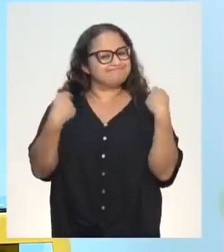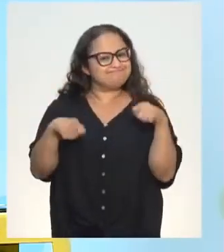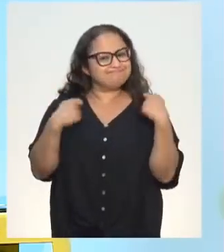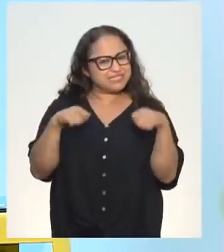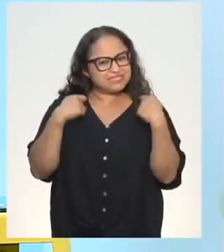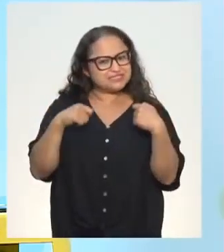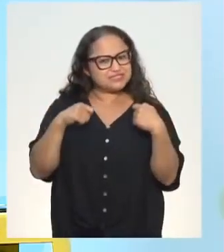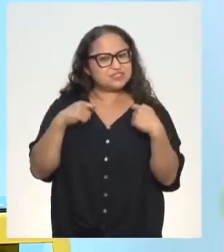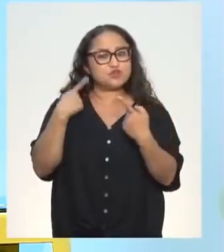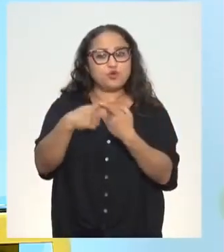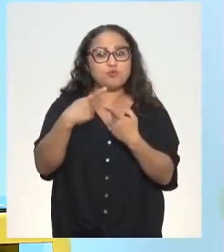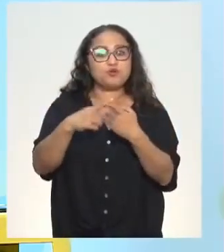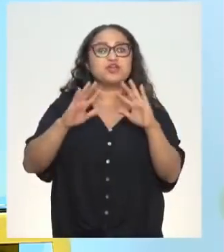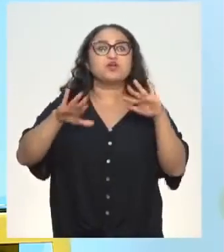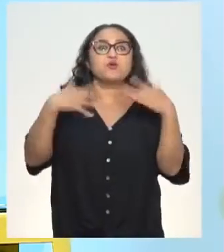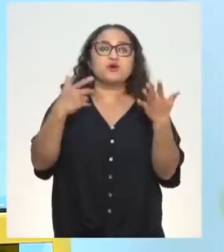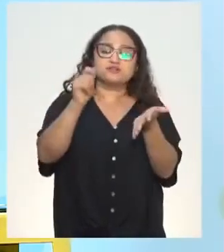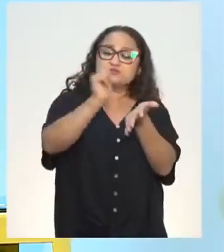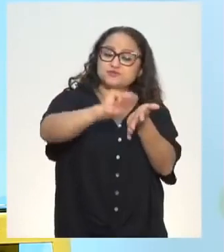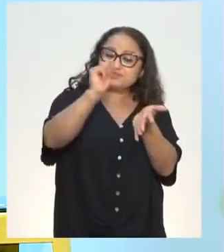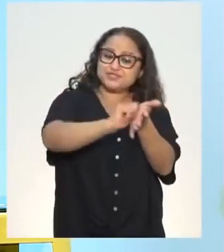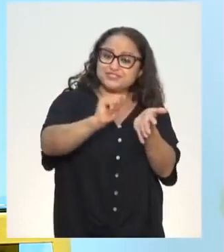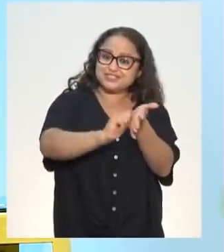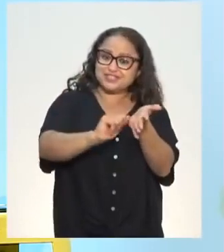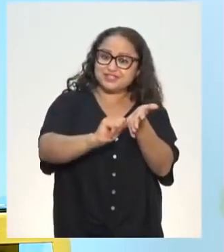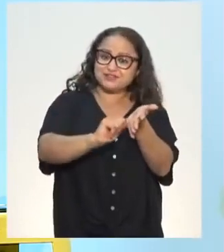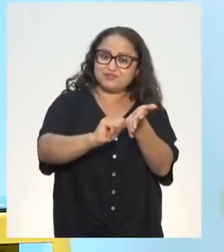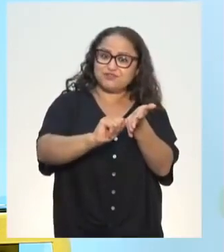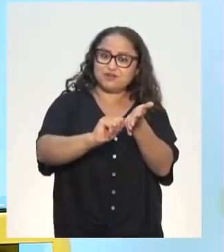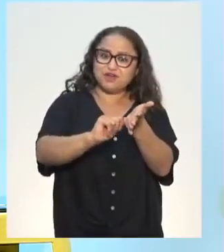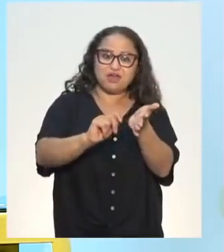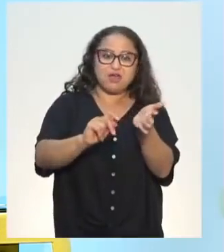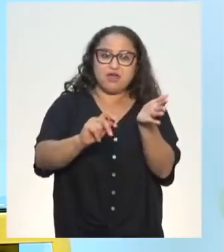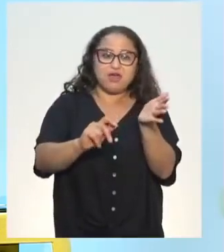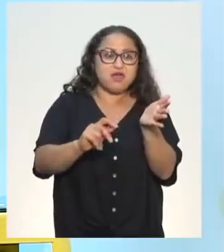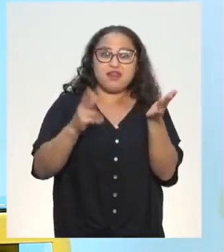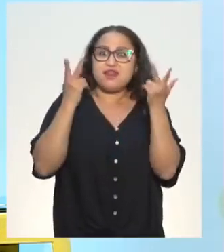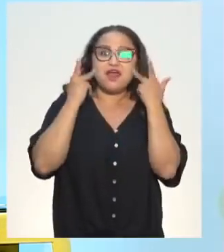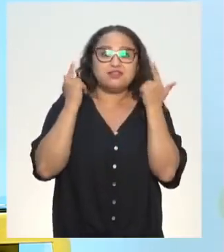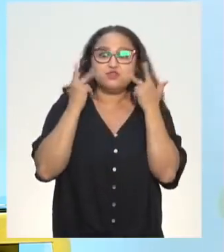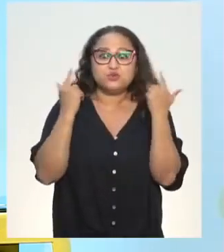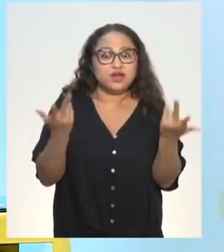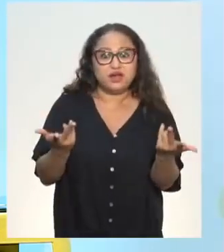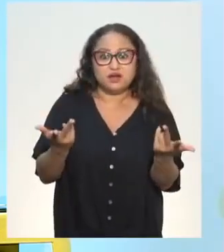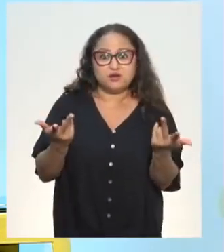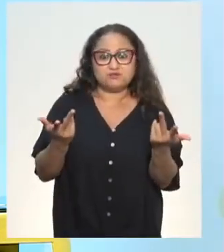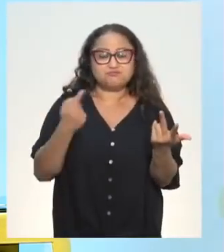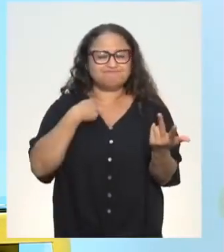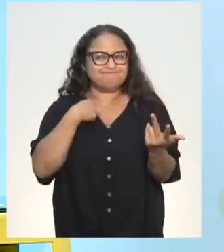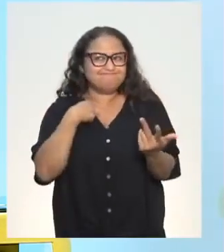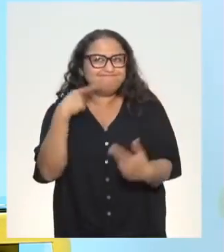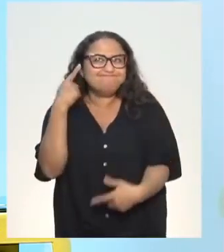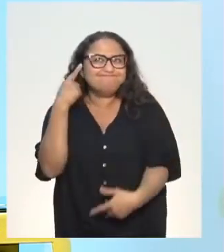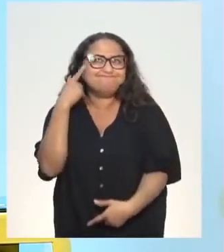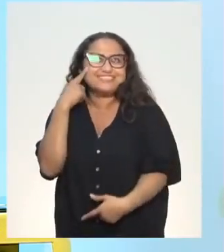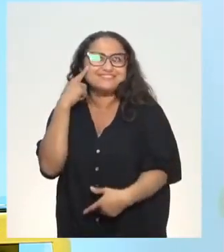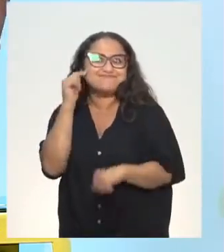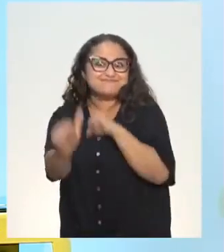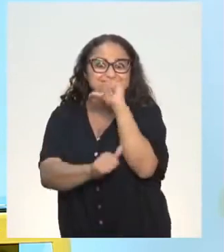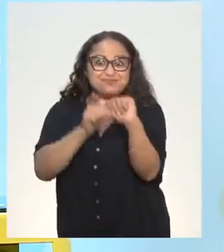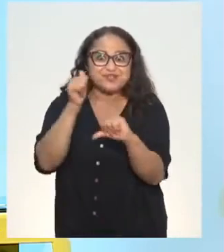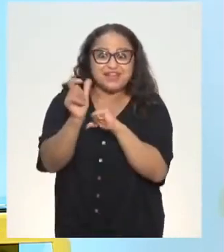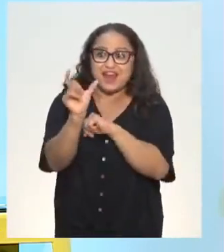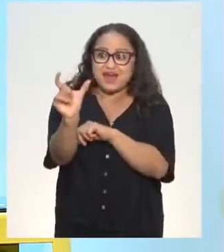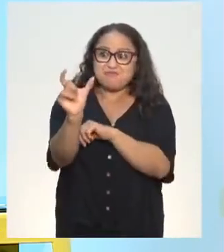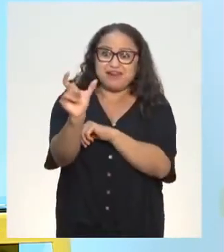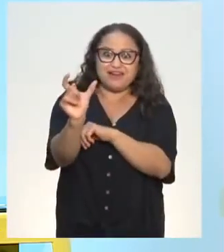Porque na hora da escrita, isso pode ser automatizado. E se você pensar, falar... Opa, deixa eu mudar aqui essa palavra para não ficar